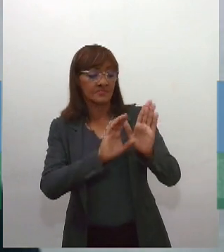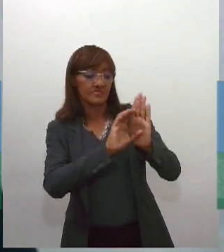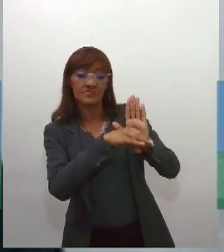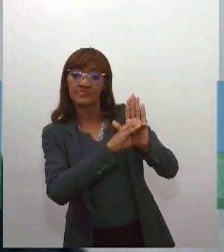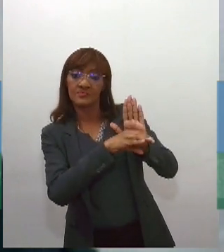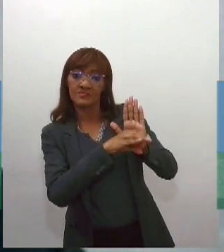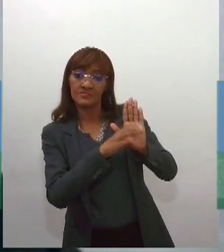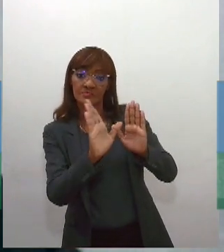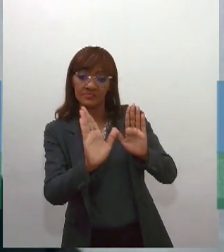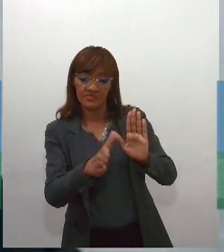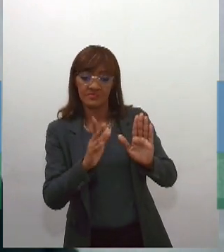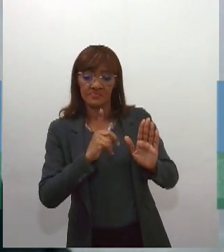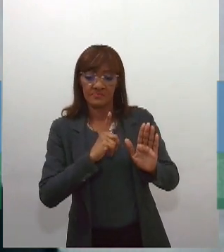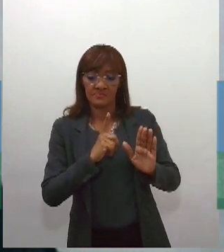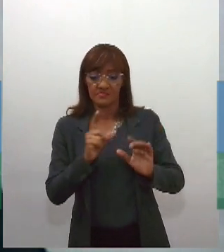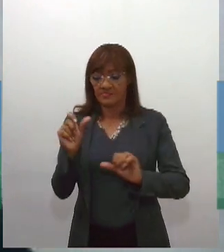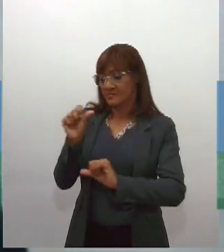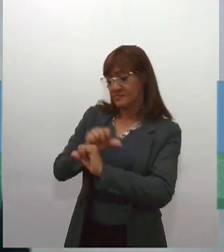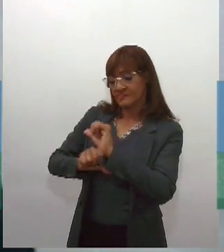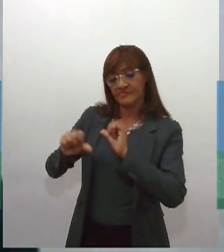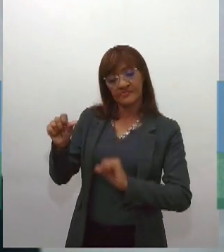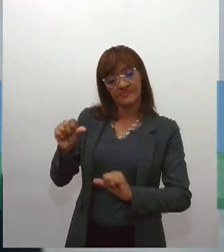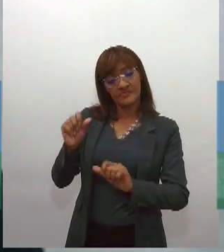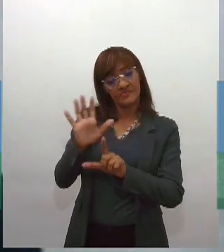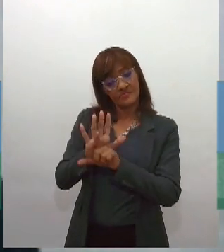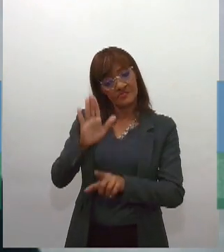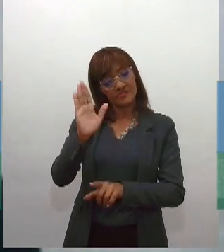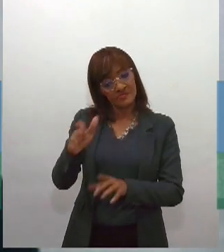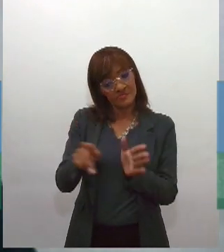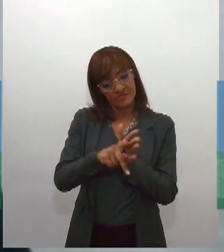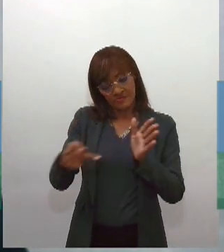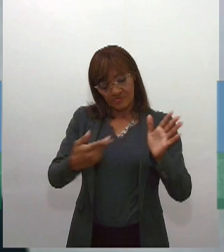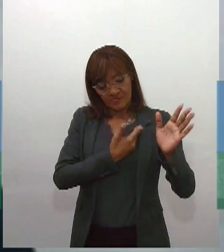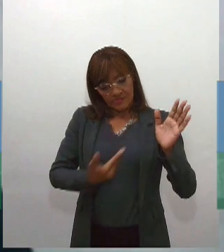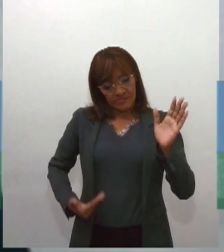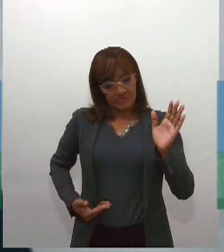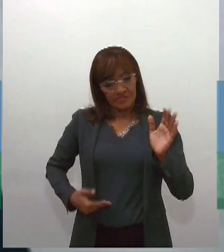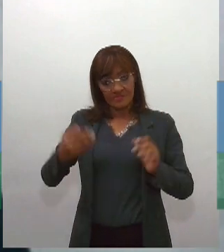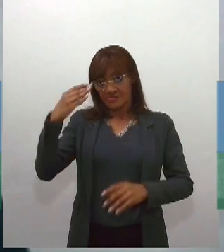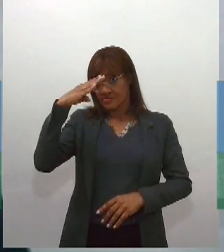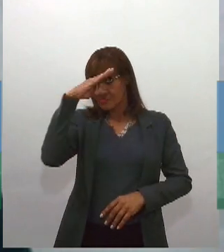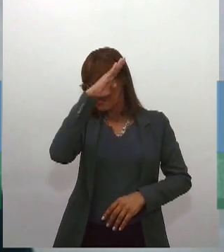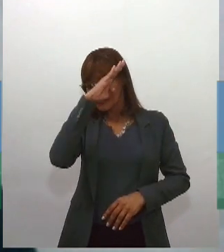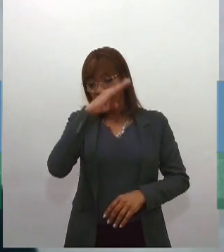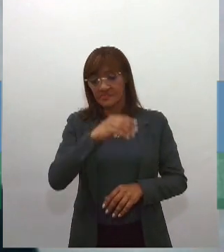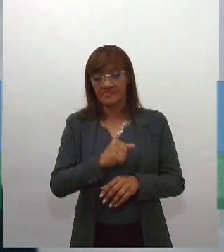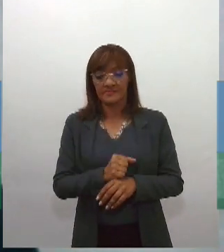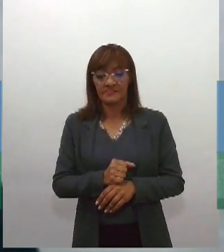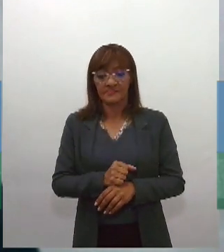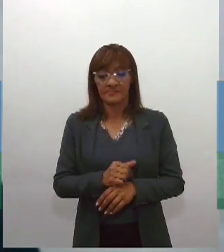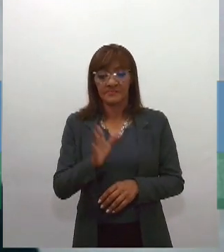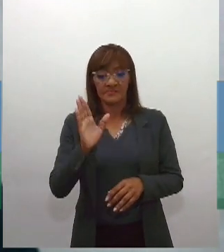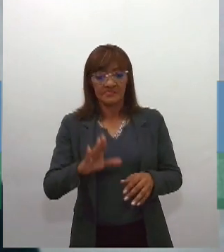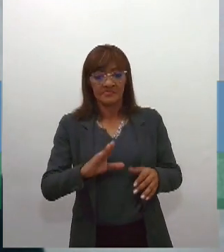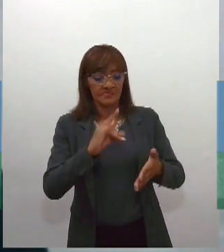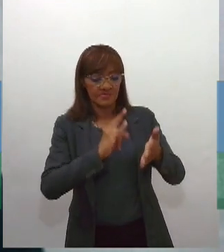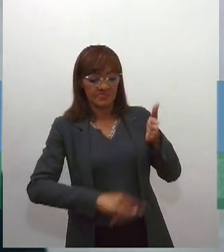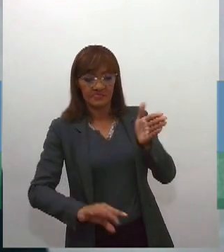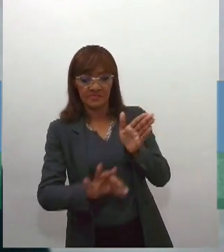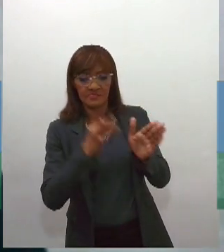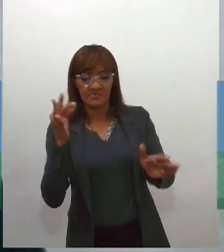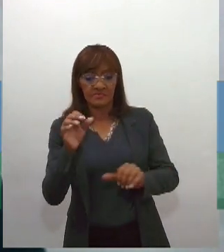foi alterado a Lei de Segurança Nacional no próprio governo Bolsonaro. O próprio Bolsonaro sancionou a lei que alterou o Código Penal